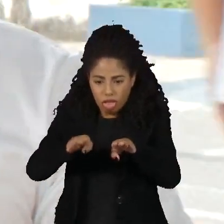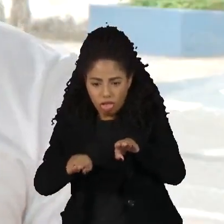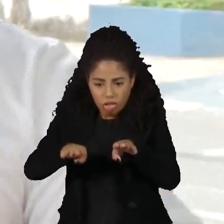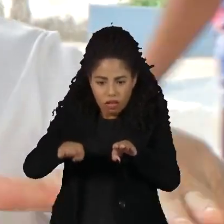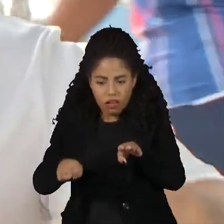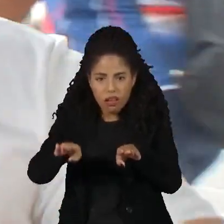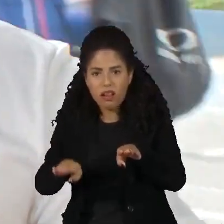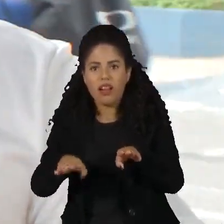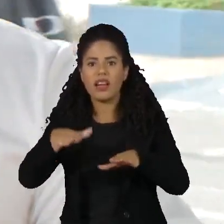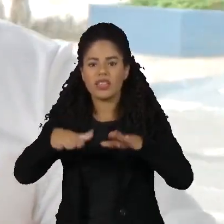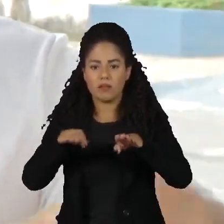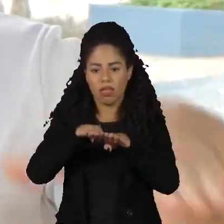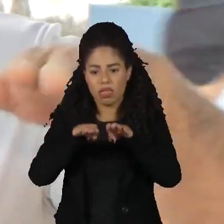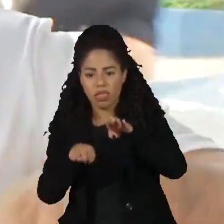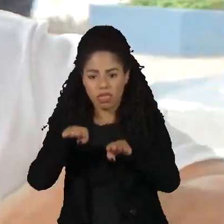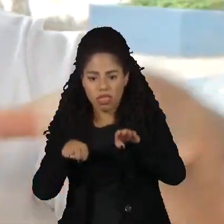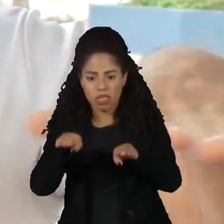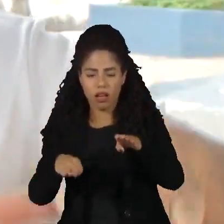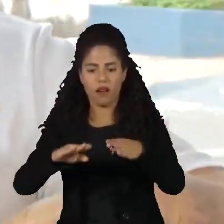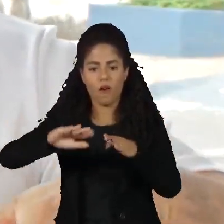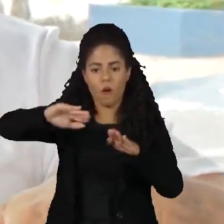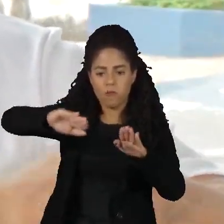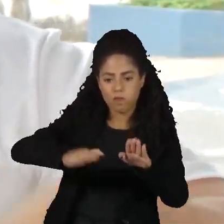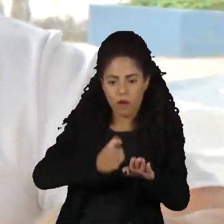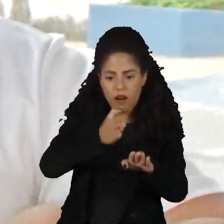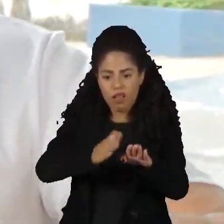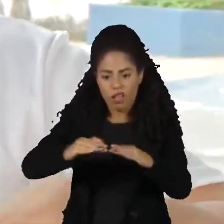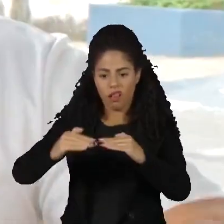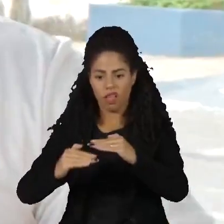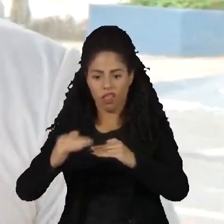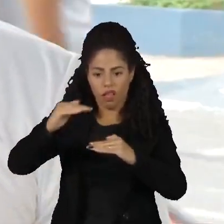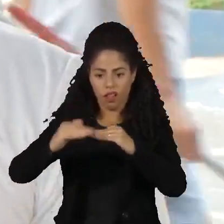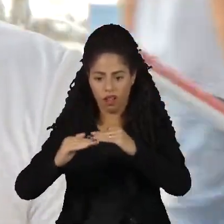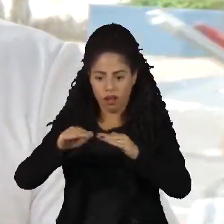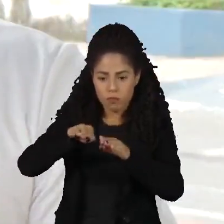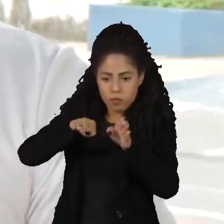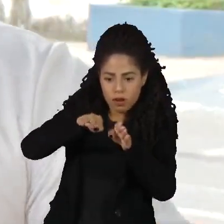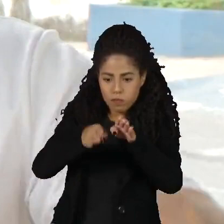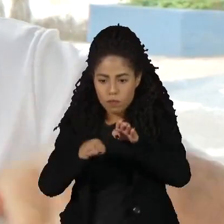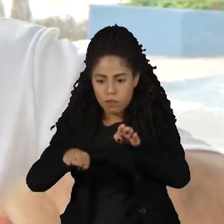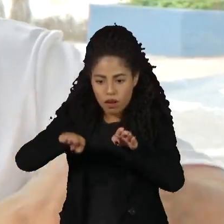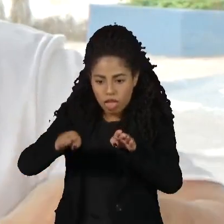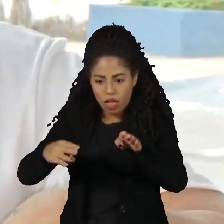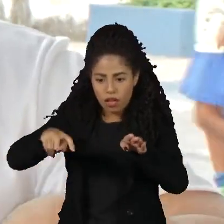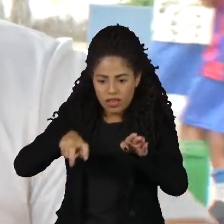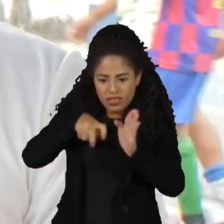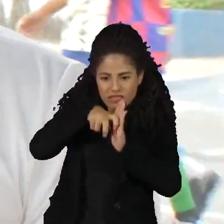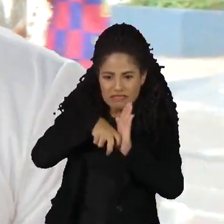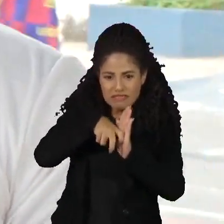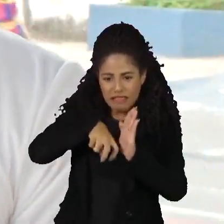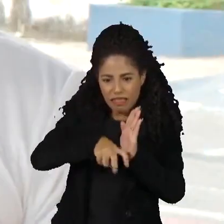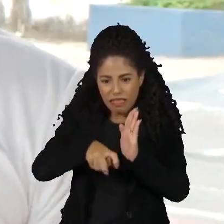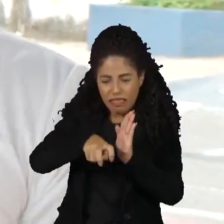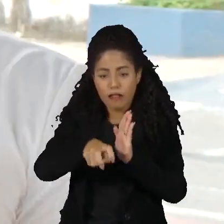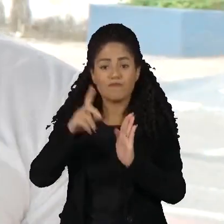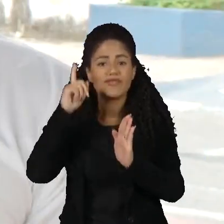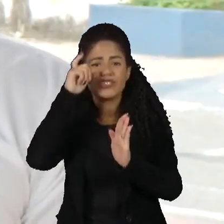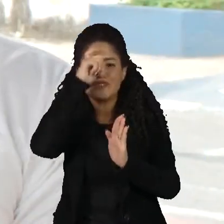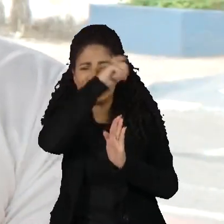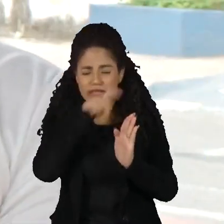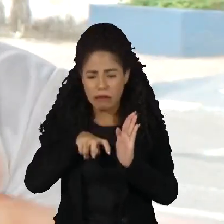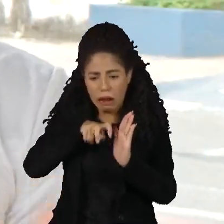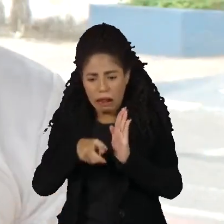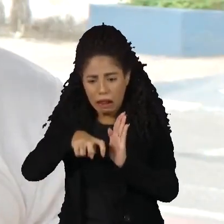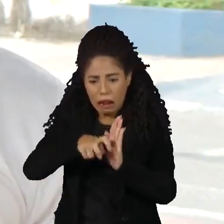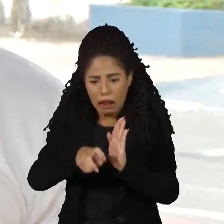desniveladas, que eles colocam uma placa mais alta que a outra, uma placa de concreto, e aí a calçada fica desnivelada. Aí você tem que fazer